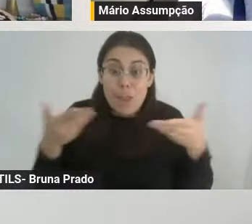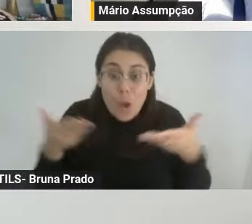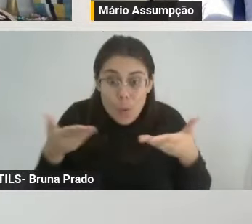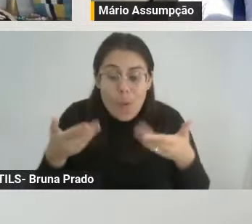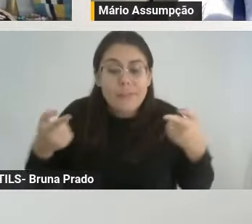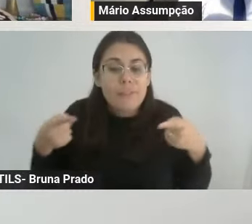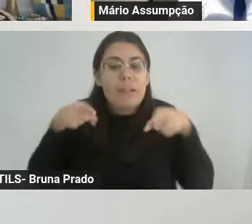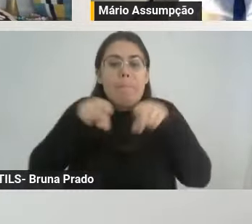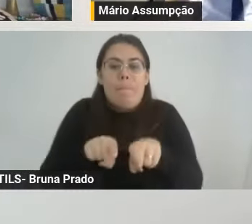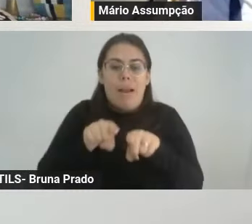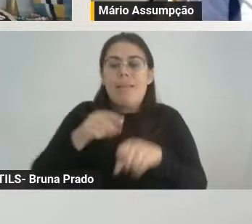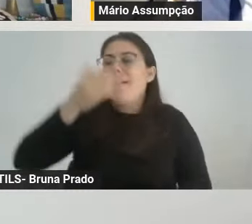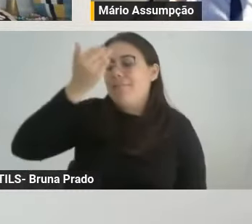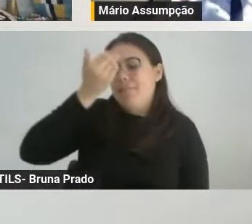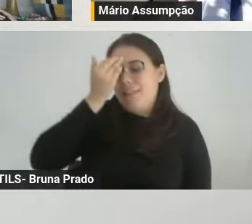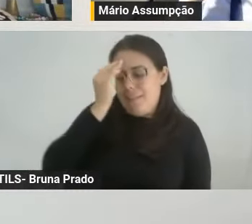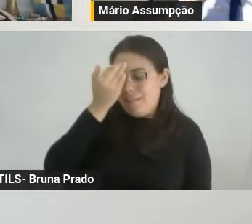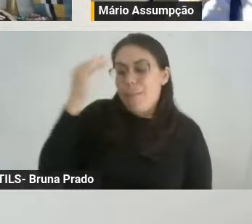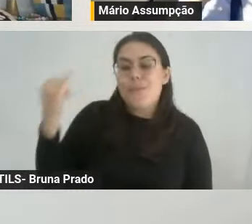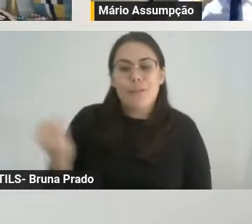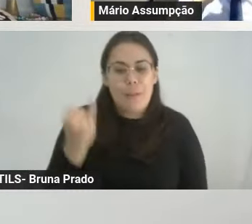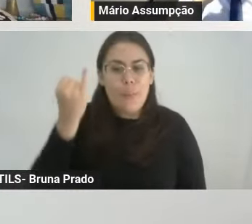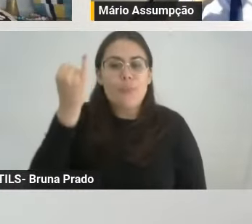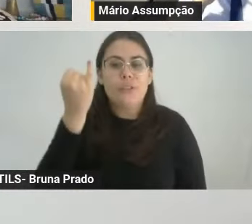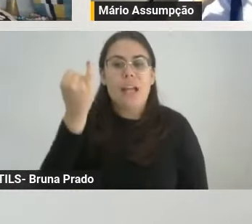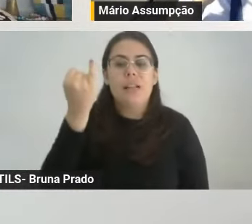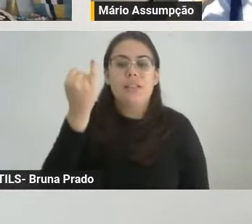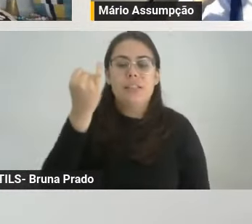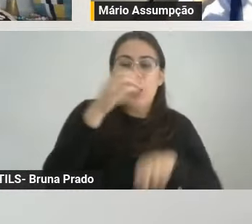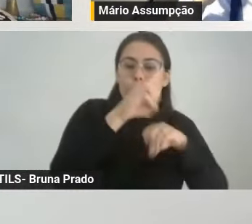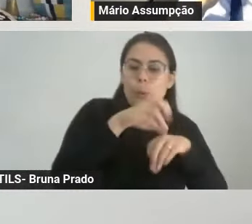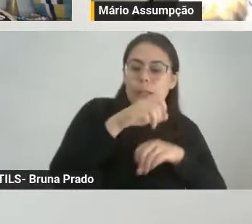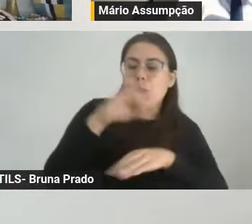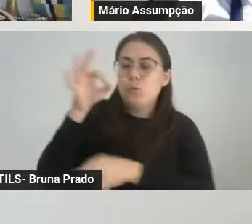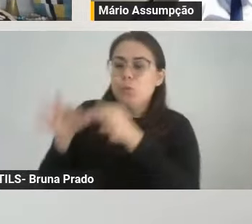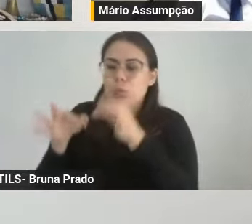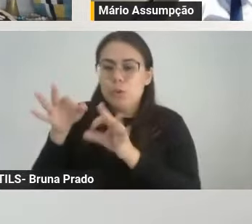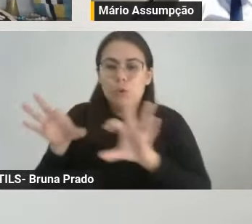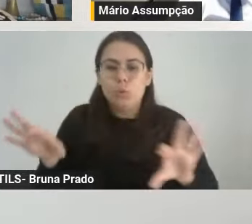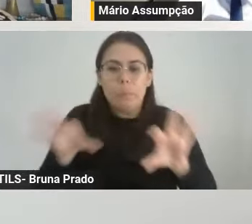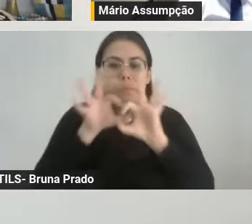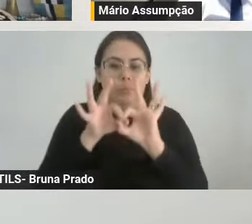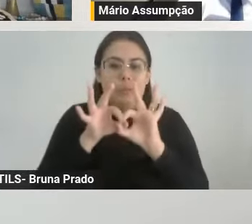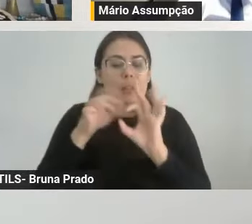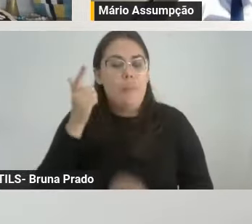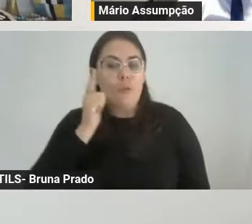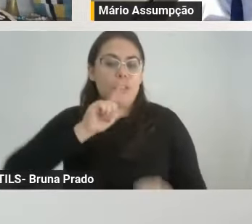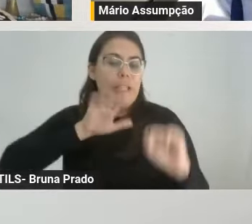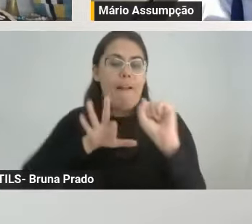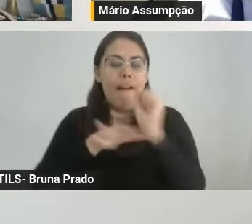nós entendemos da importância que é a sua presença aqui, em especial no sistema de garantia de direitos,